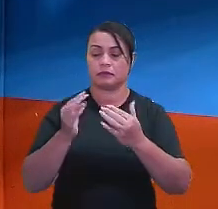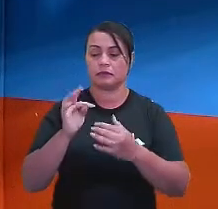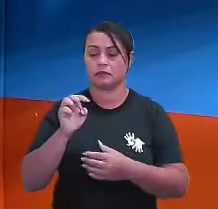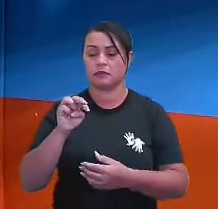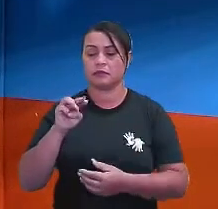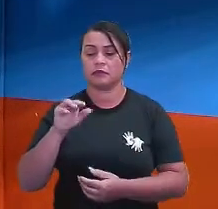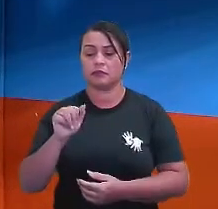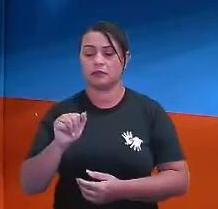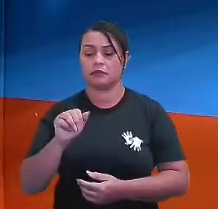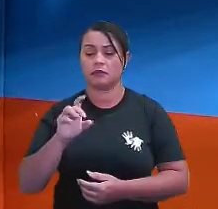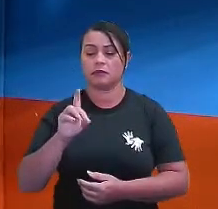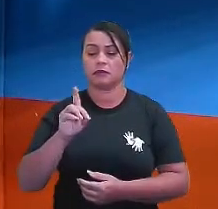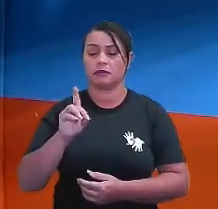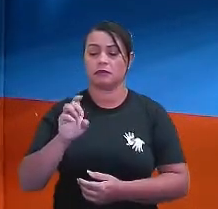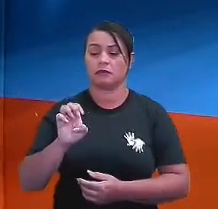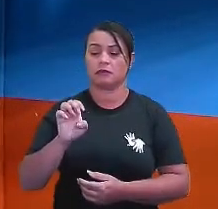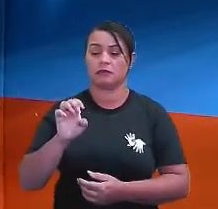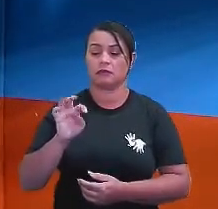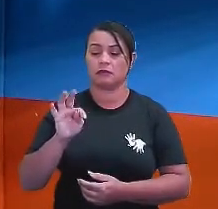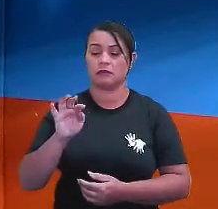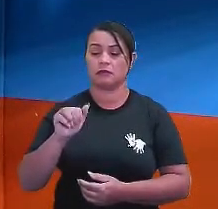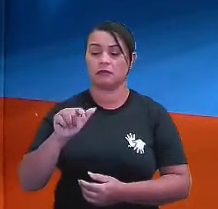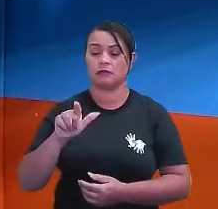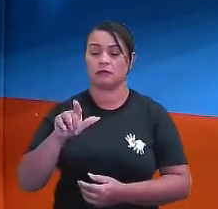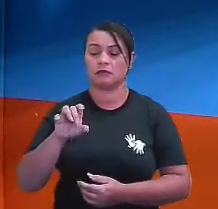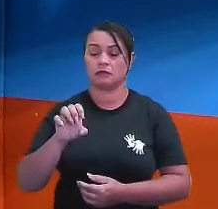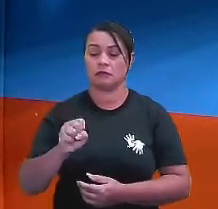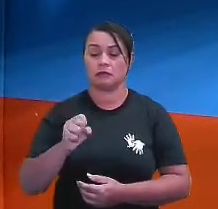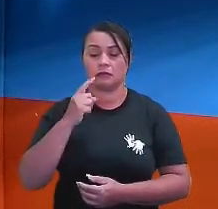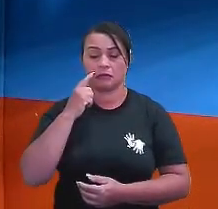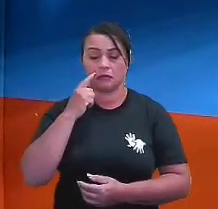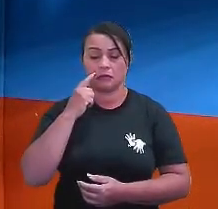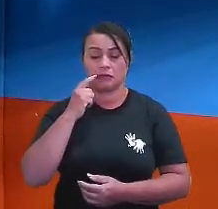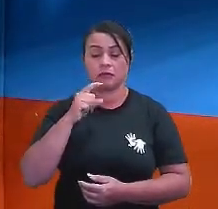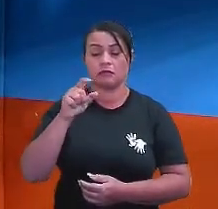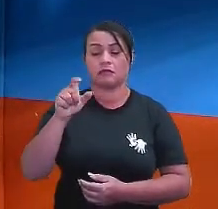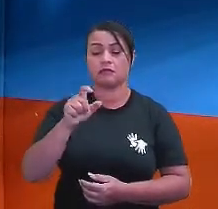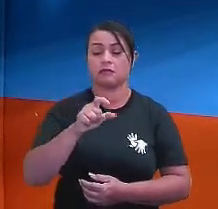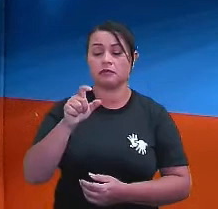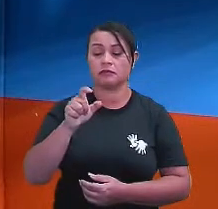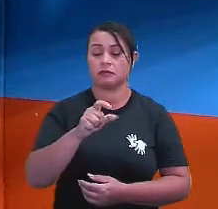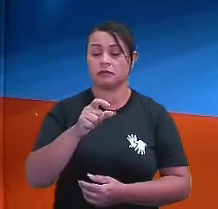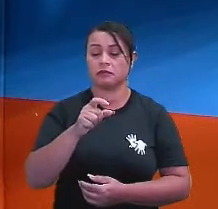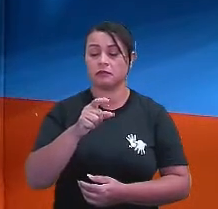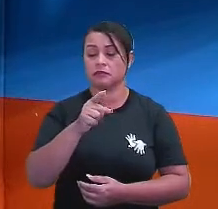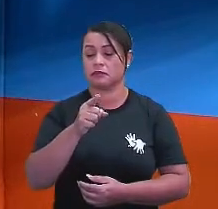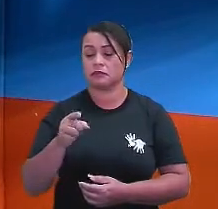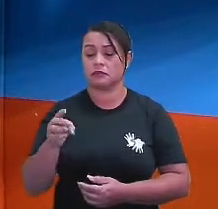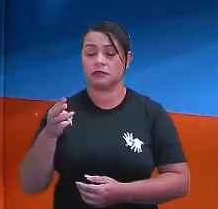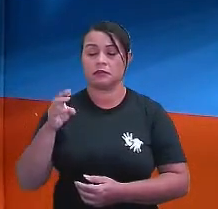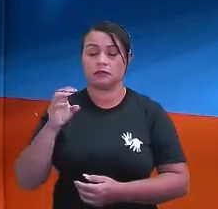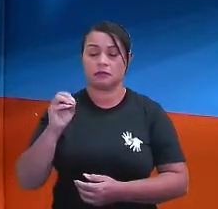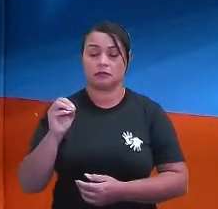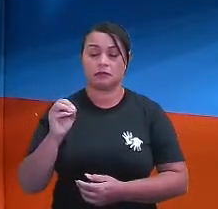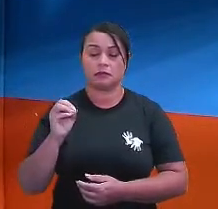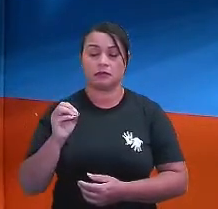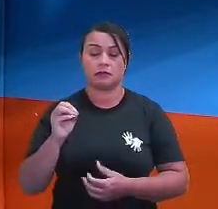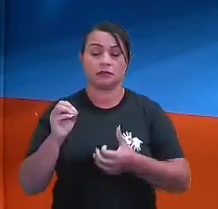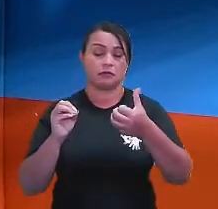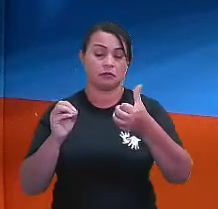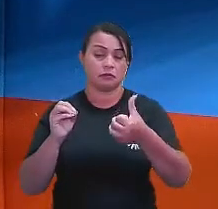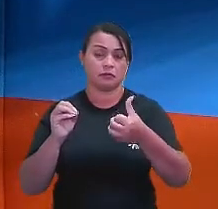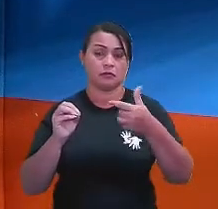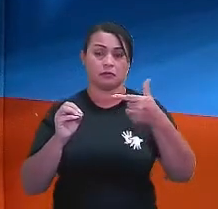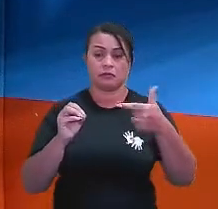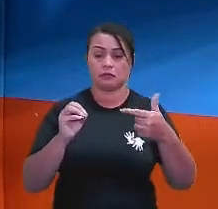de Tales de Mileto. O que é que eu vou fazer aqui? X está para 30, assim como 6 está para